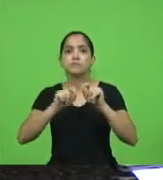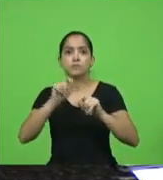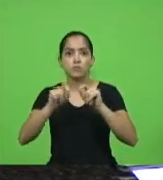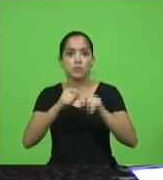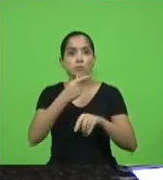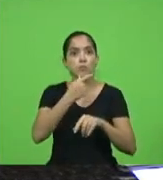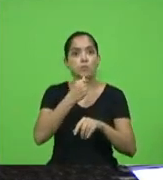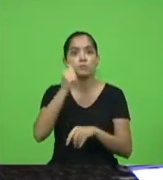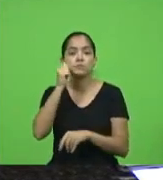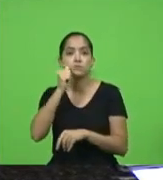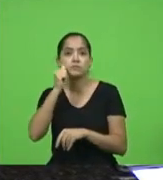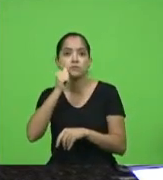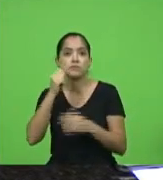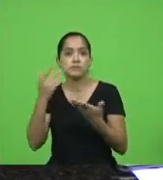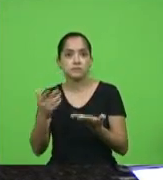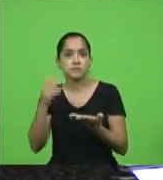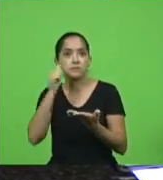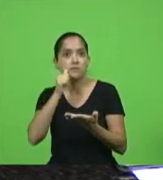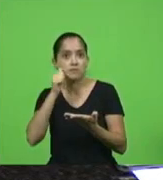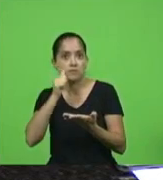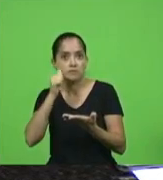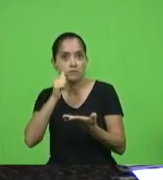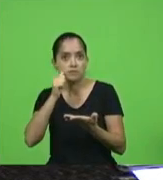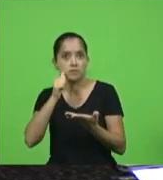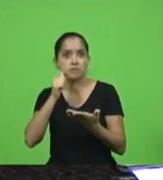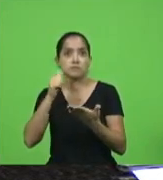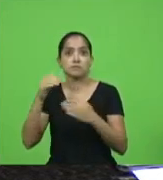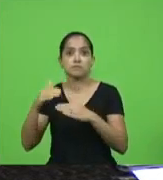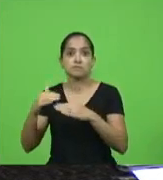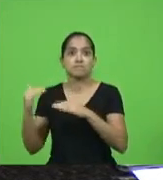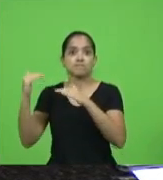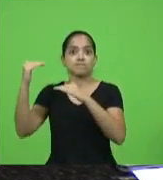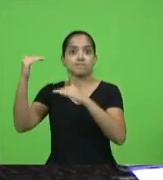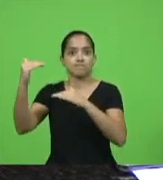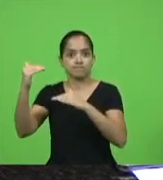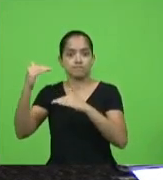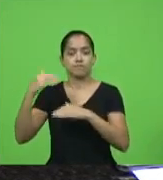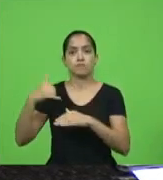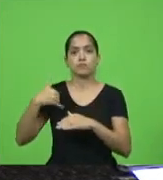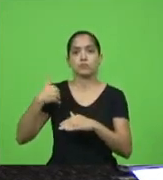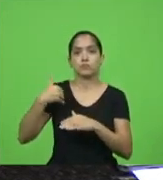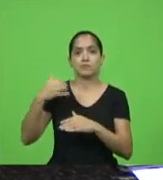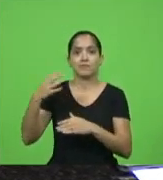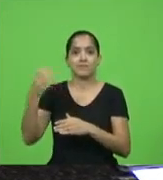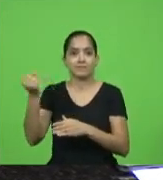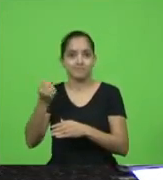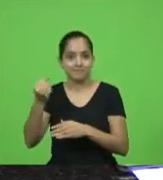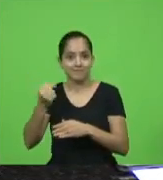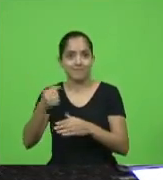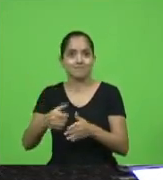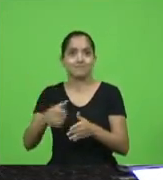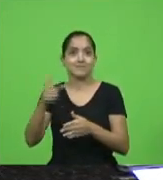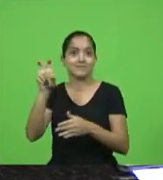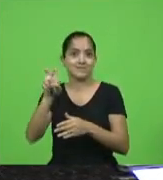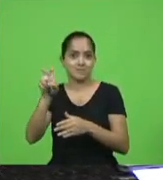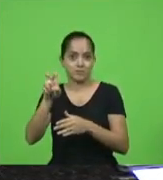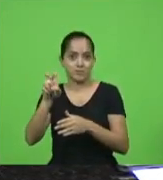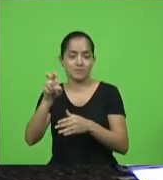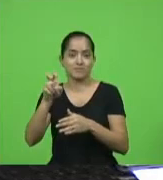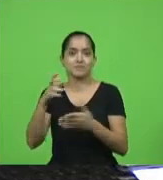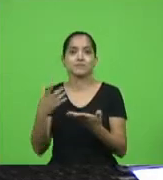homens e mulheres é que as mulheres estão em vantagem por se aposentar cinco anos mais cedo em todos os outros quesitos de